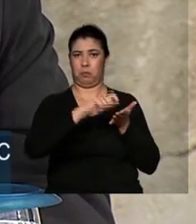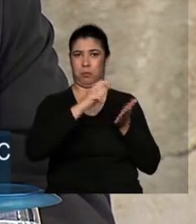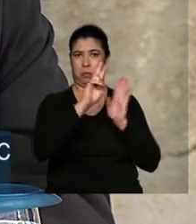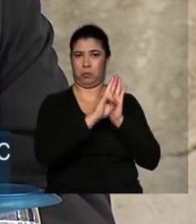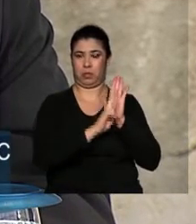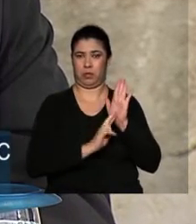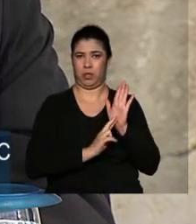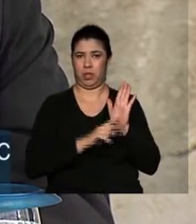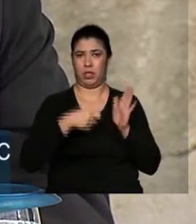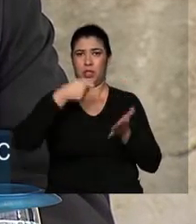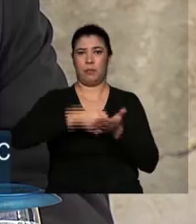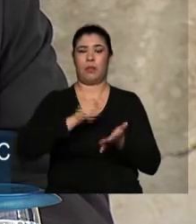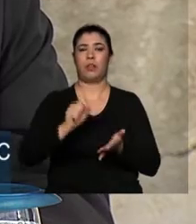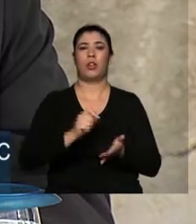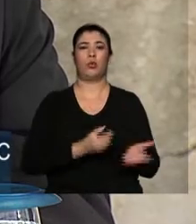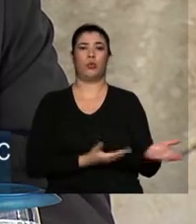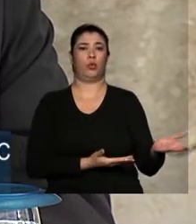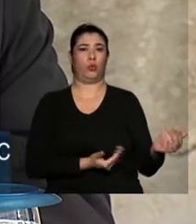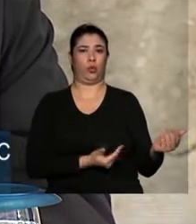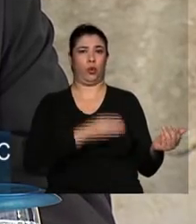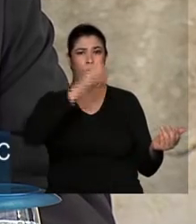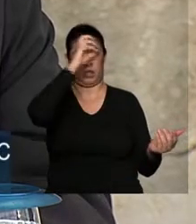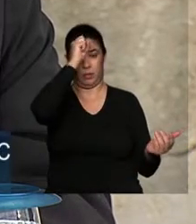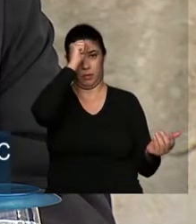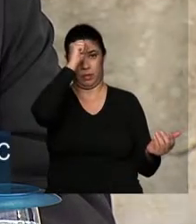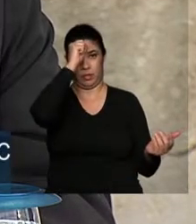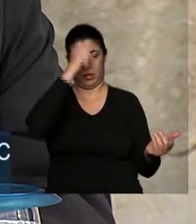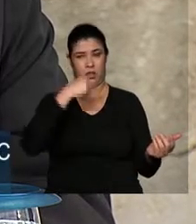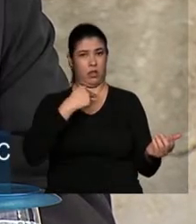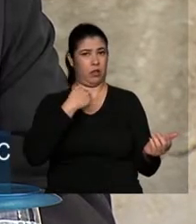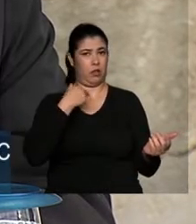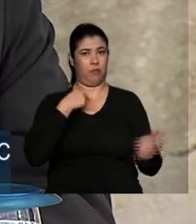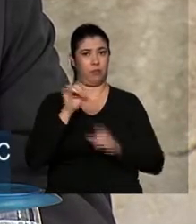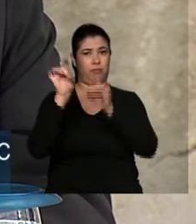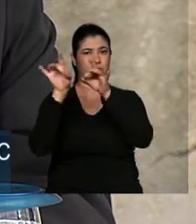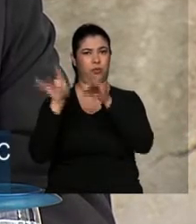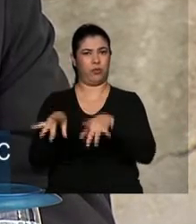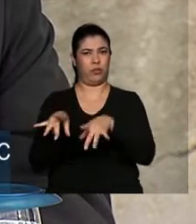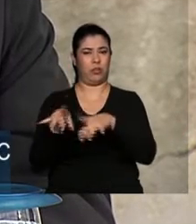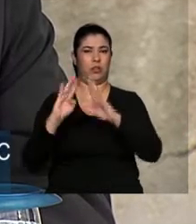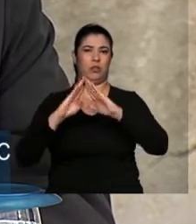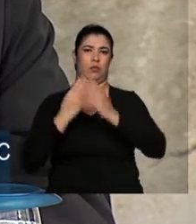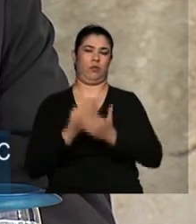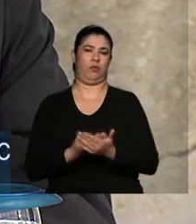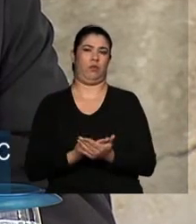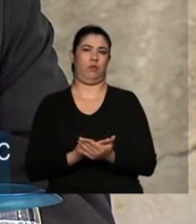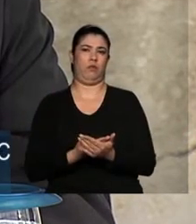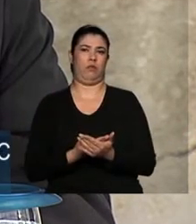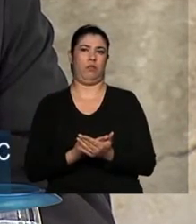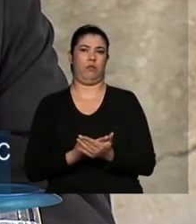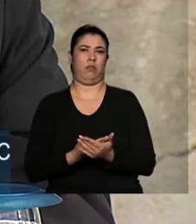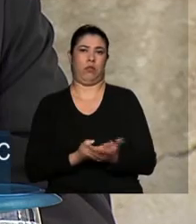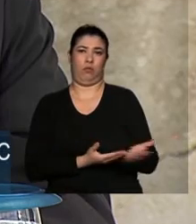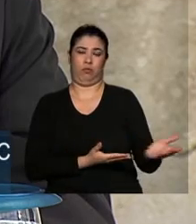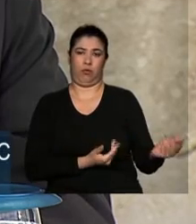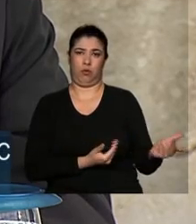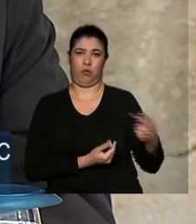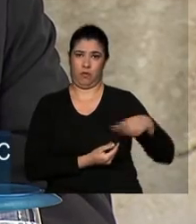determina que o jovem aprendiz não pode deixar a escola. Insisto, não pode deixar a escola.